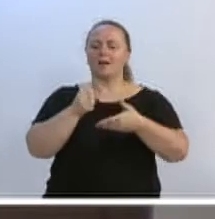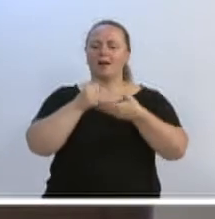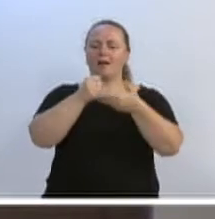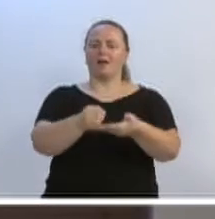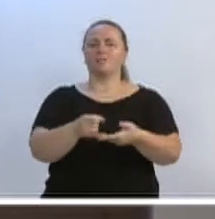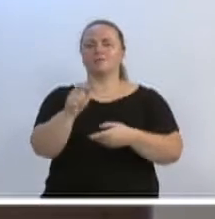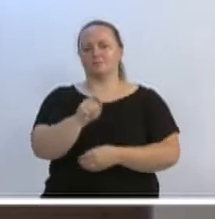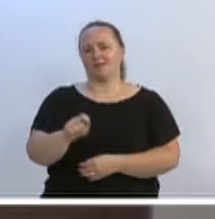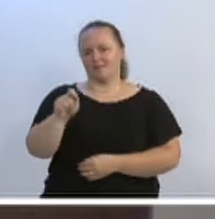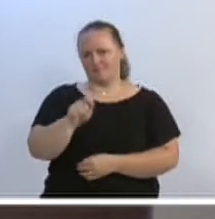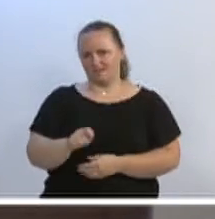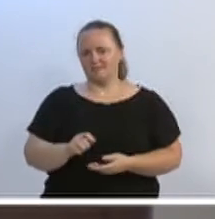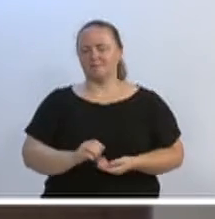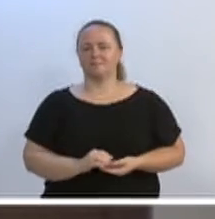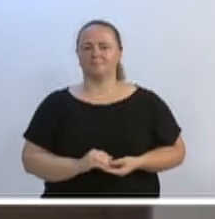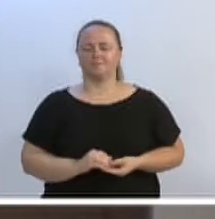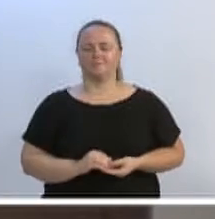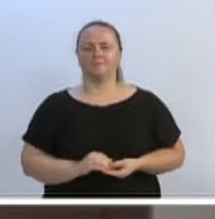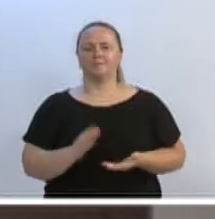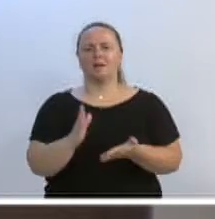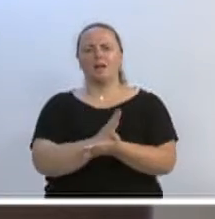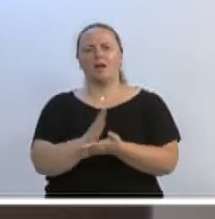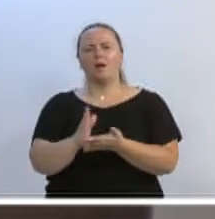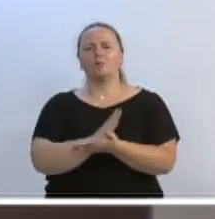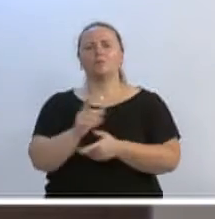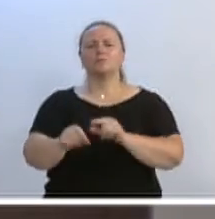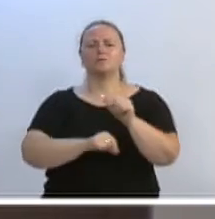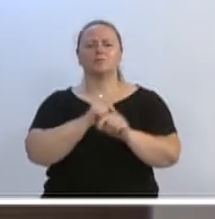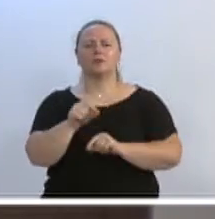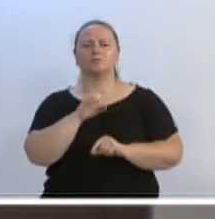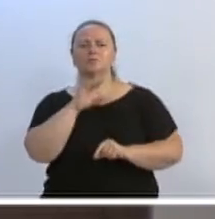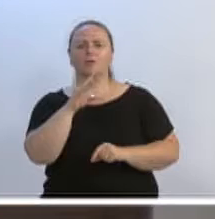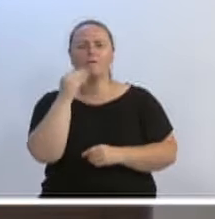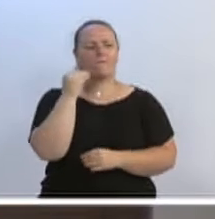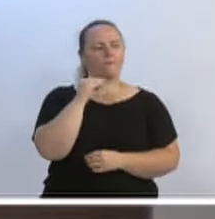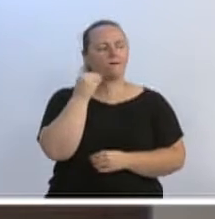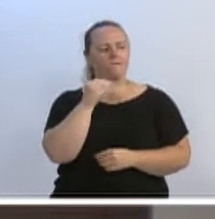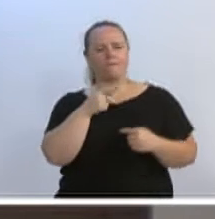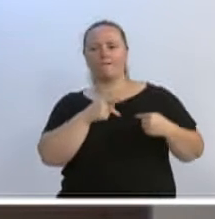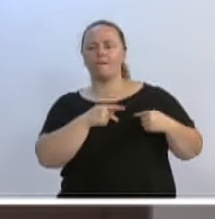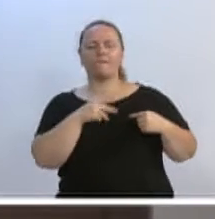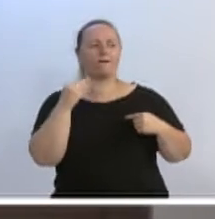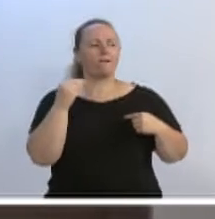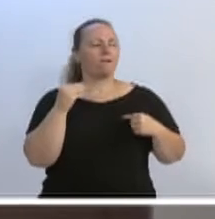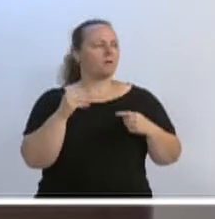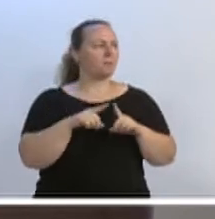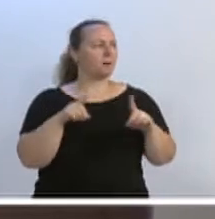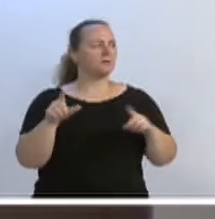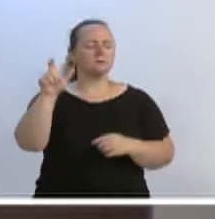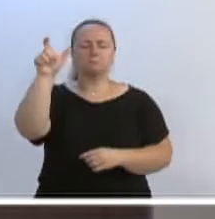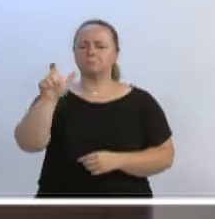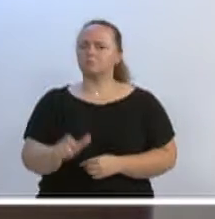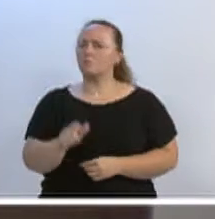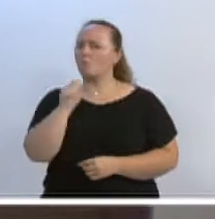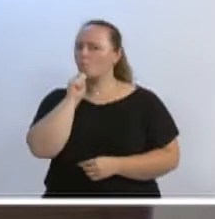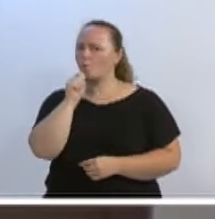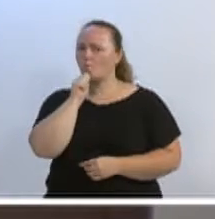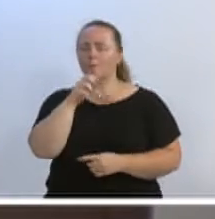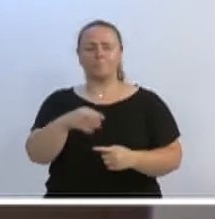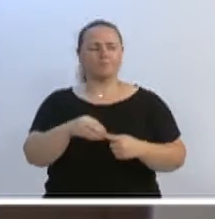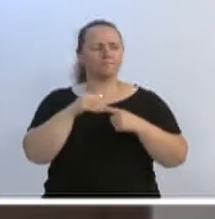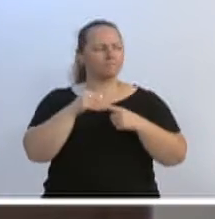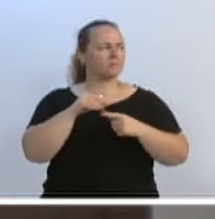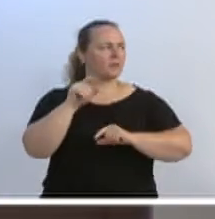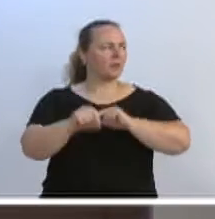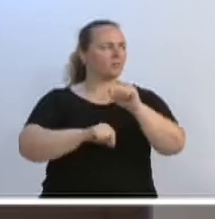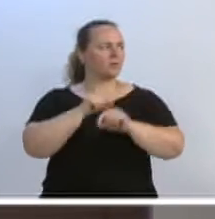Melhor nem falar, porque geralmente fazem por causa de partido político ou porque querem alguma coisa em troca. Mas o senhor não, que é a única coisa exclusiva para